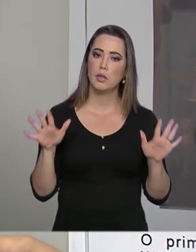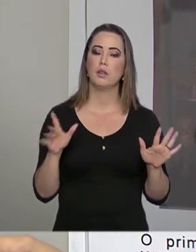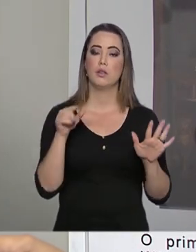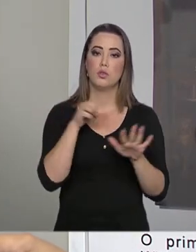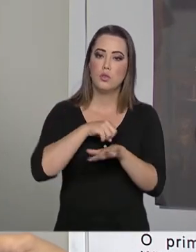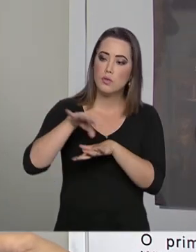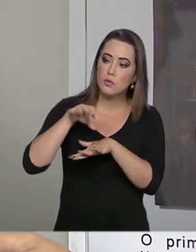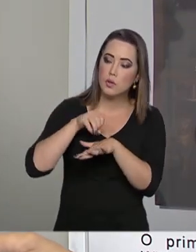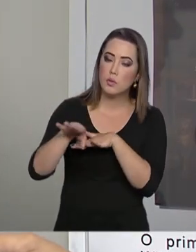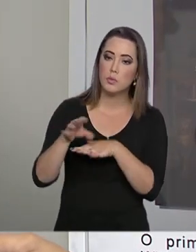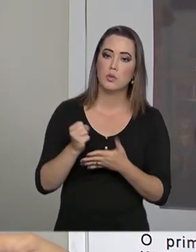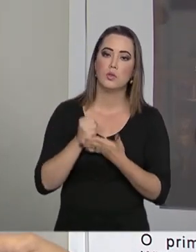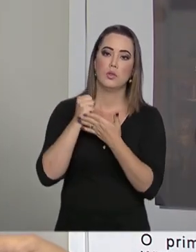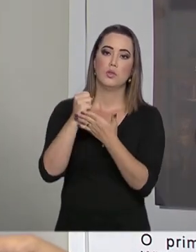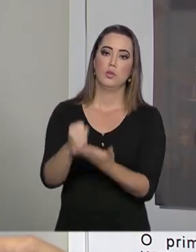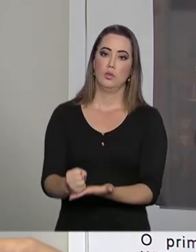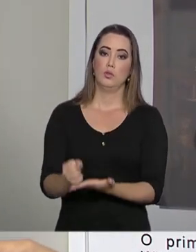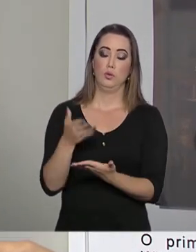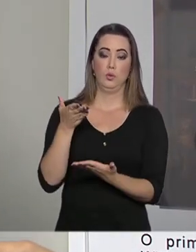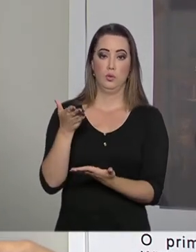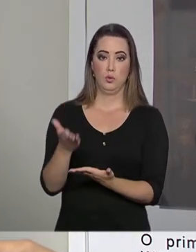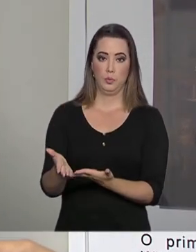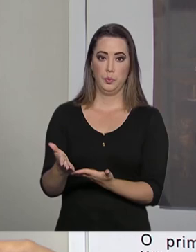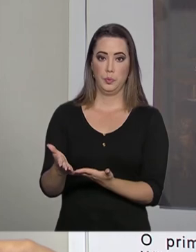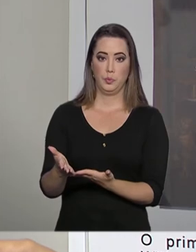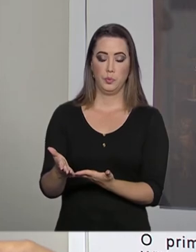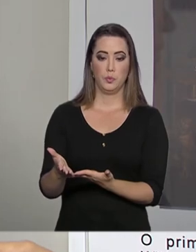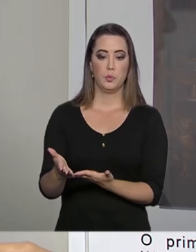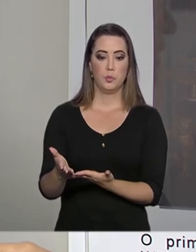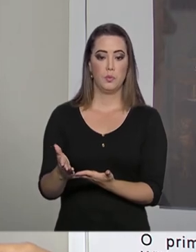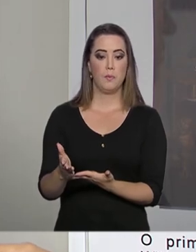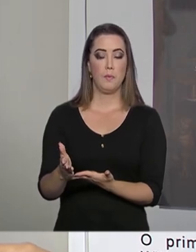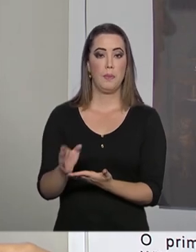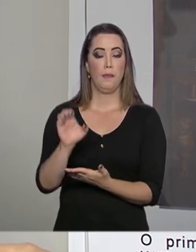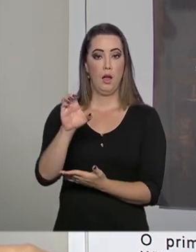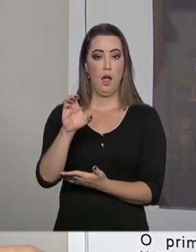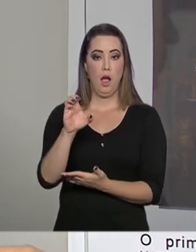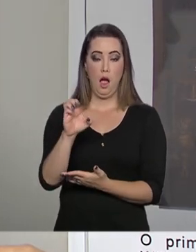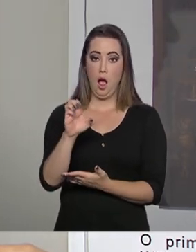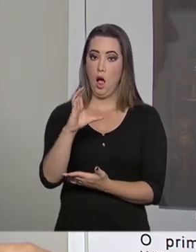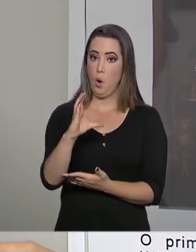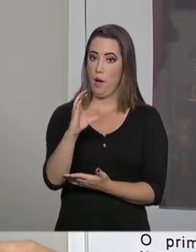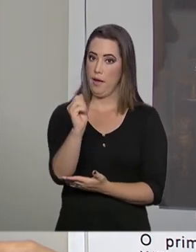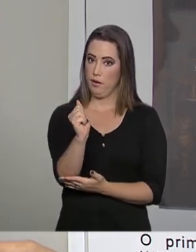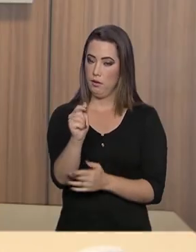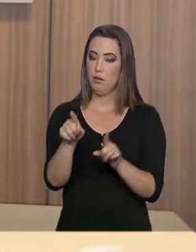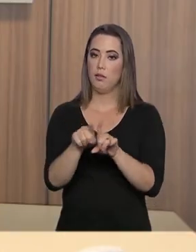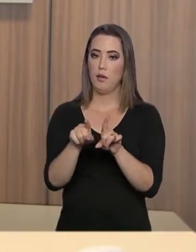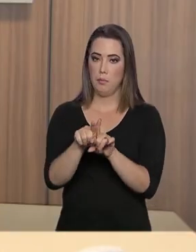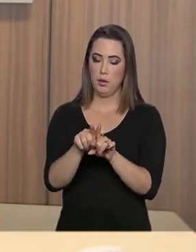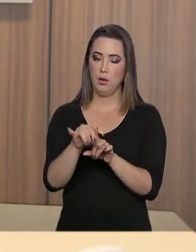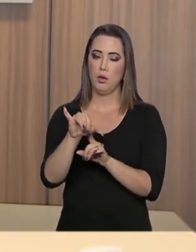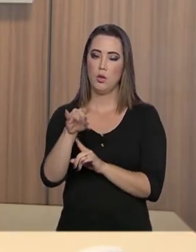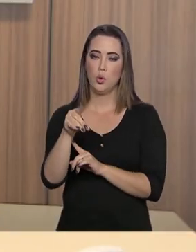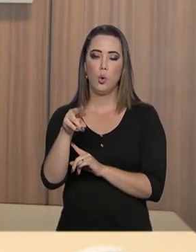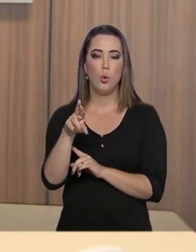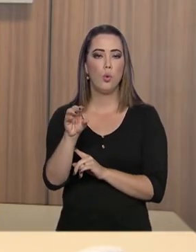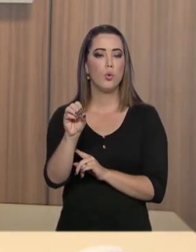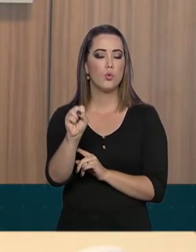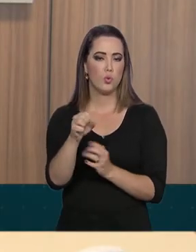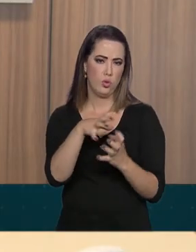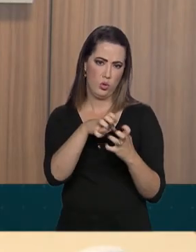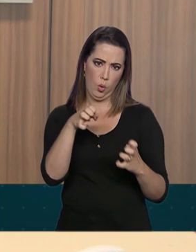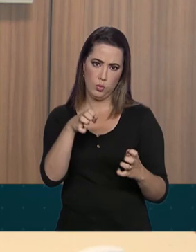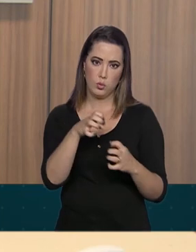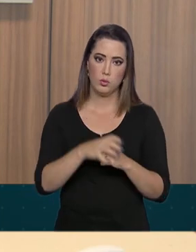informações de doações, tanto ao Estatuto da Criança e do Adolescente como do Idoso. Outra mudança é em